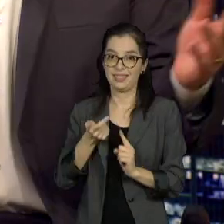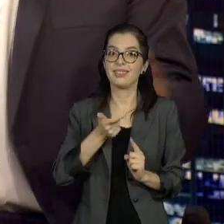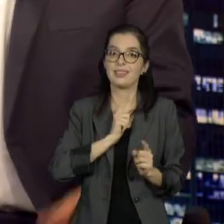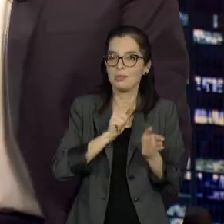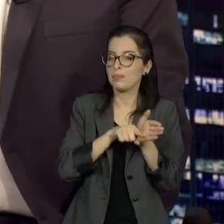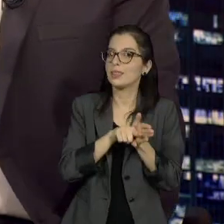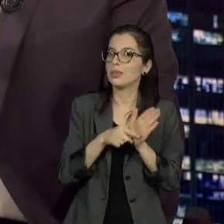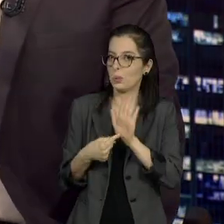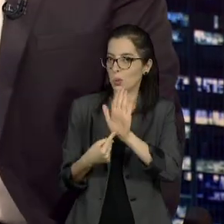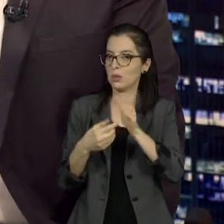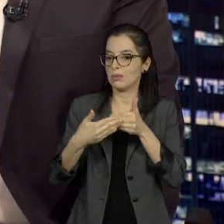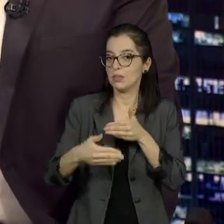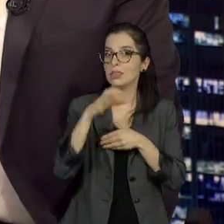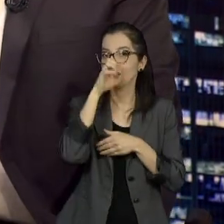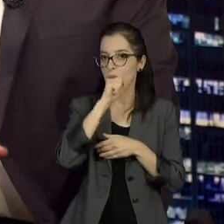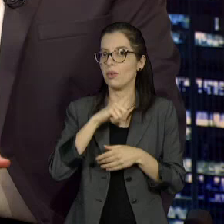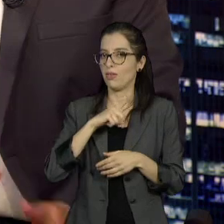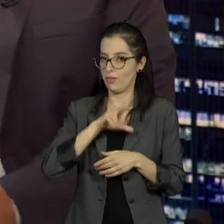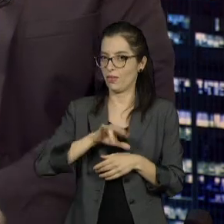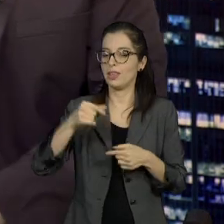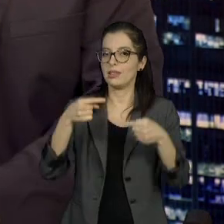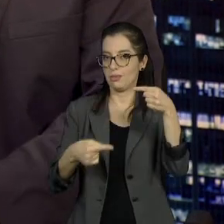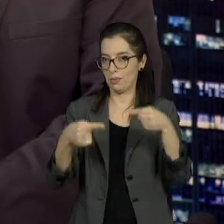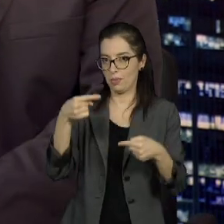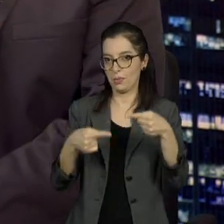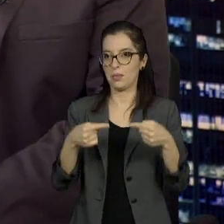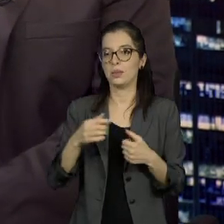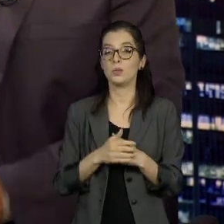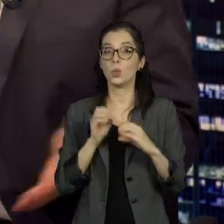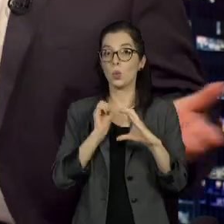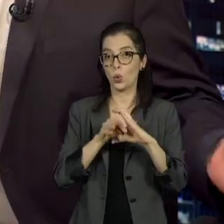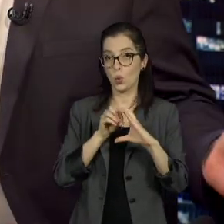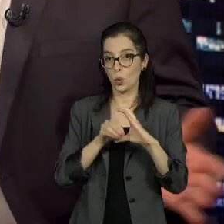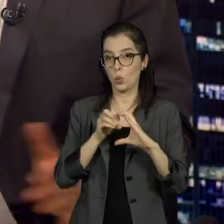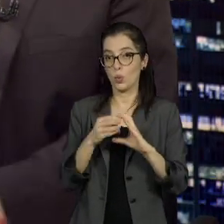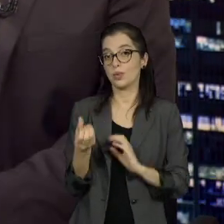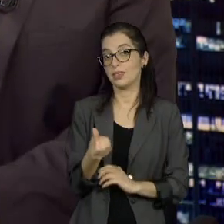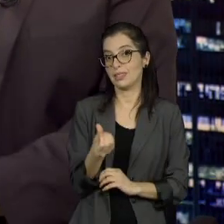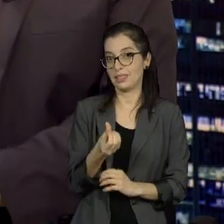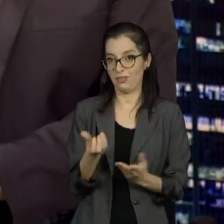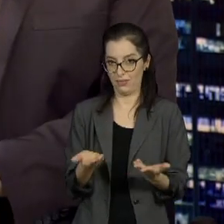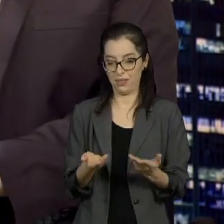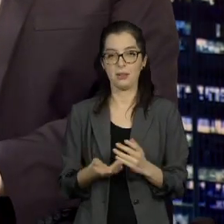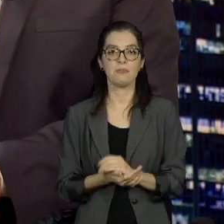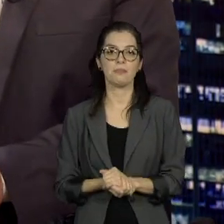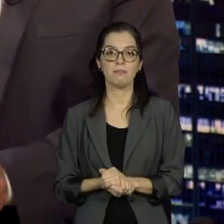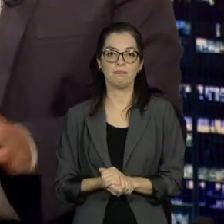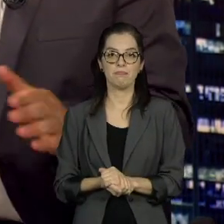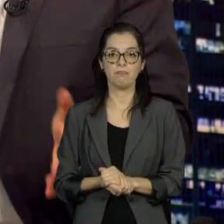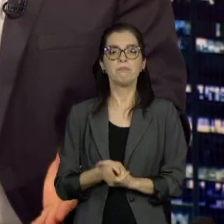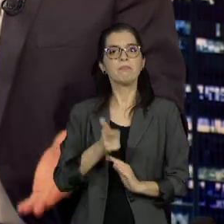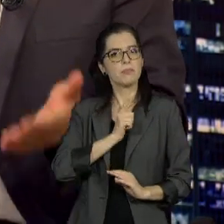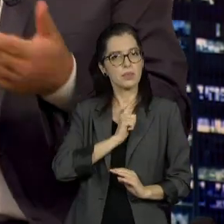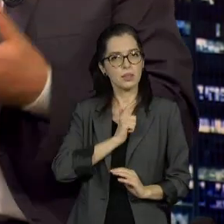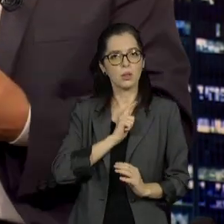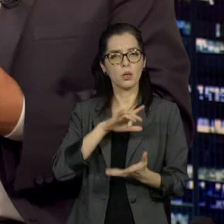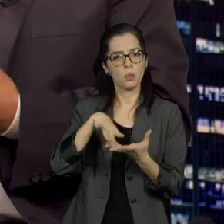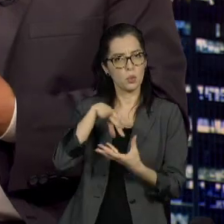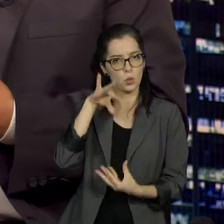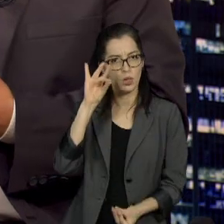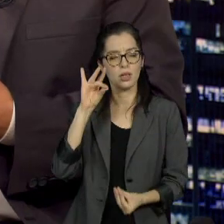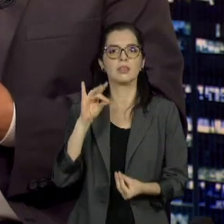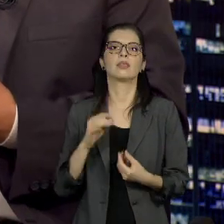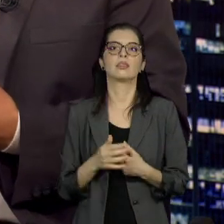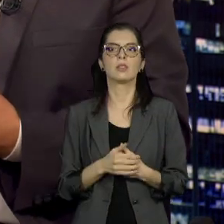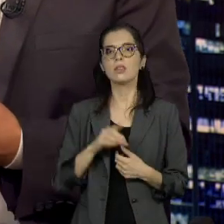O debate a que eles estão se referindo é o debate da TV Globo que acontece nesta sexta. A consolidação da democracia passa pelo direito que nós,